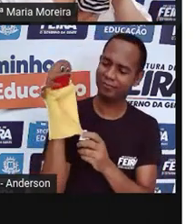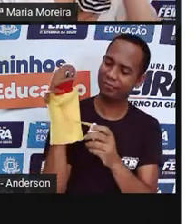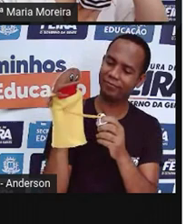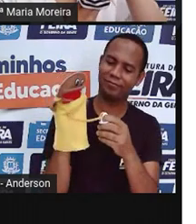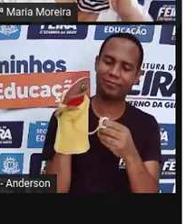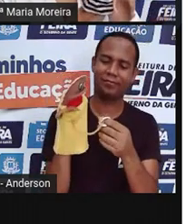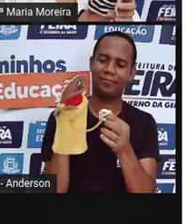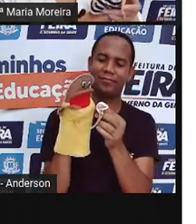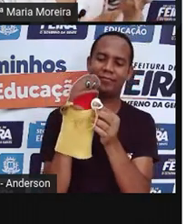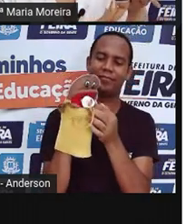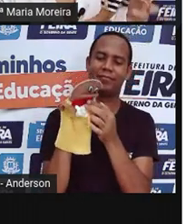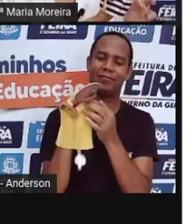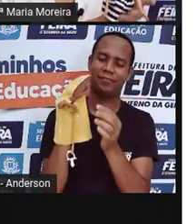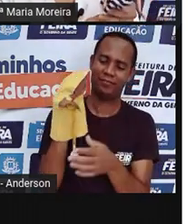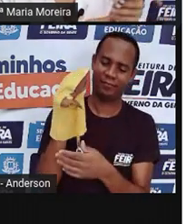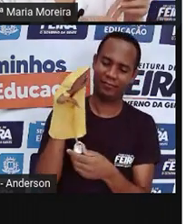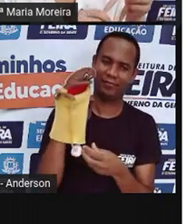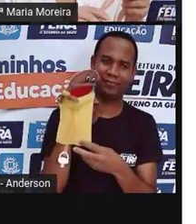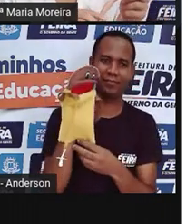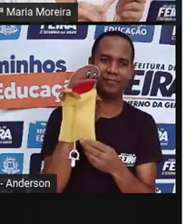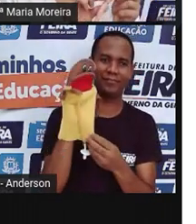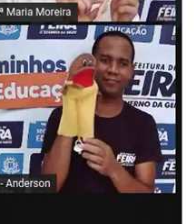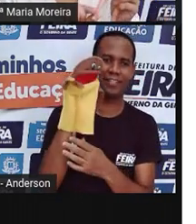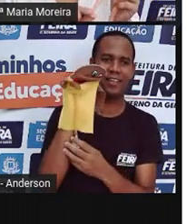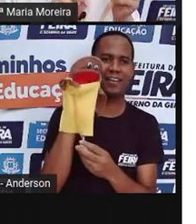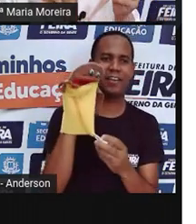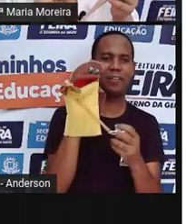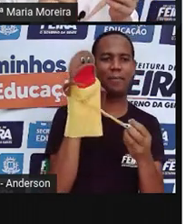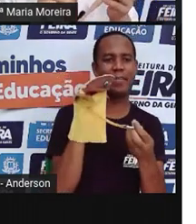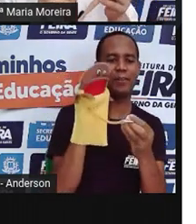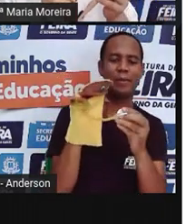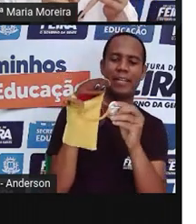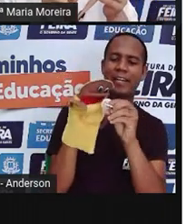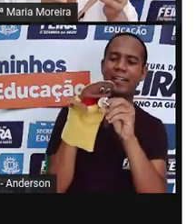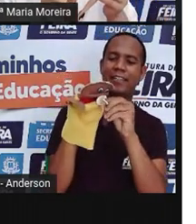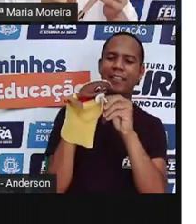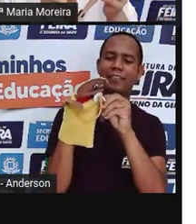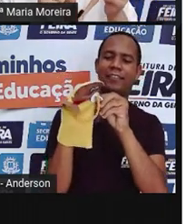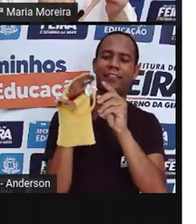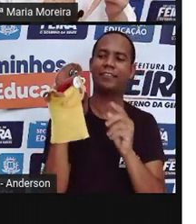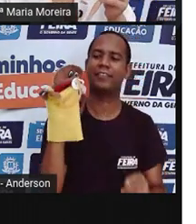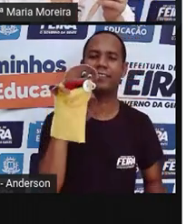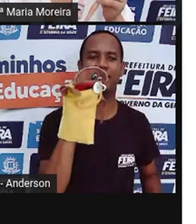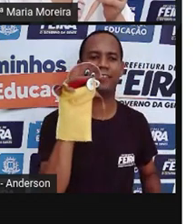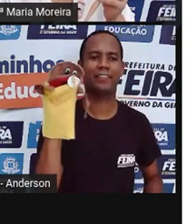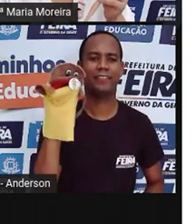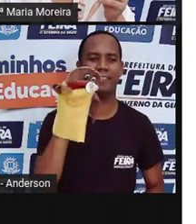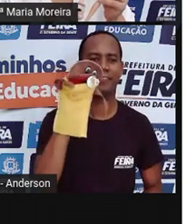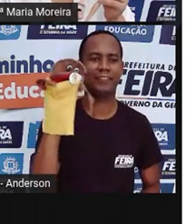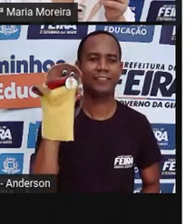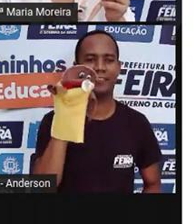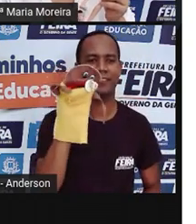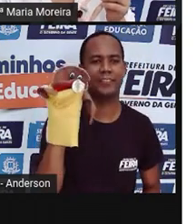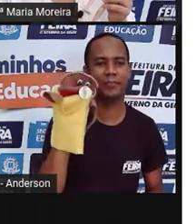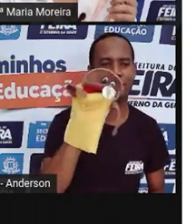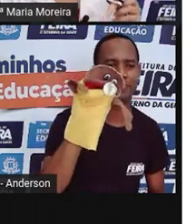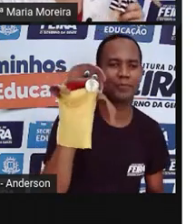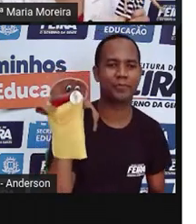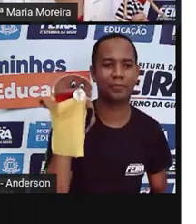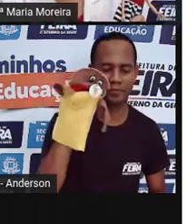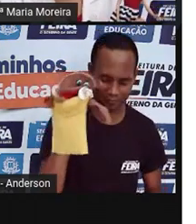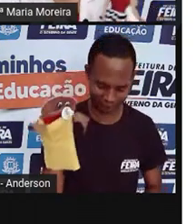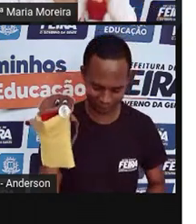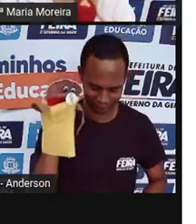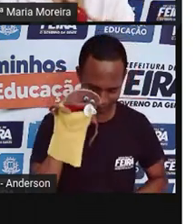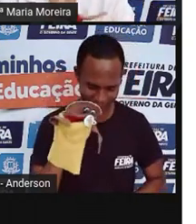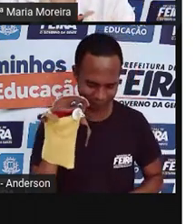arrumar pra vocês. Pronto. Ah, aqui, olha. A perna dela, ela é produzida de quê? Olha, Anderson, Olha, tem